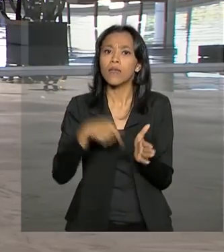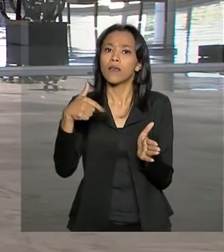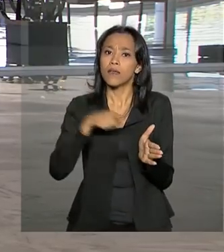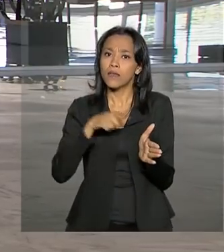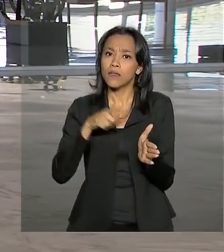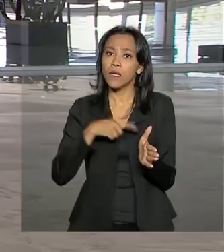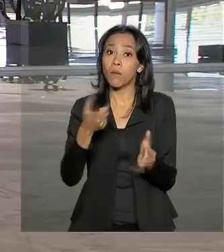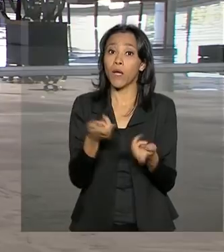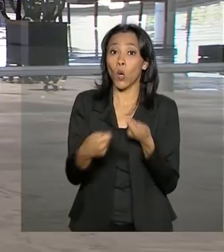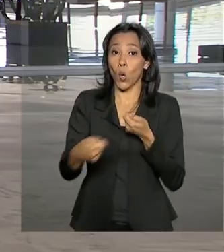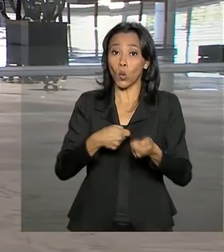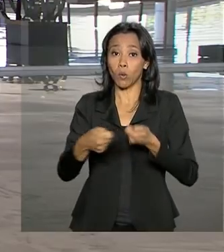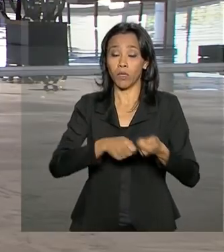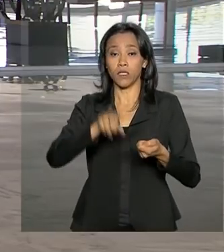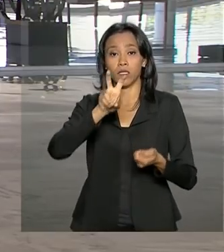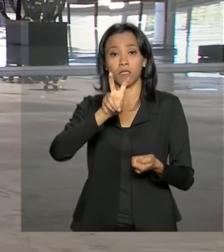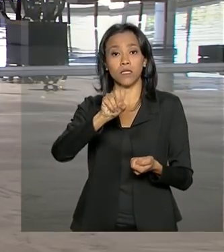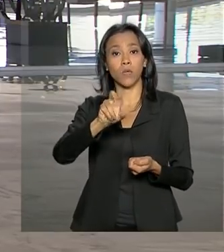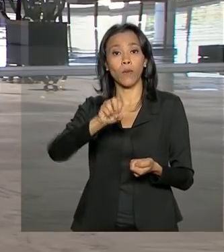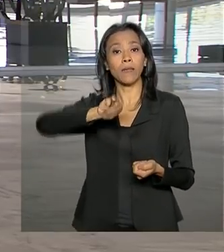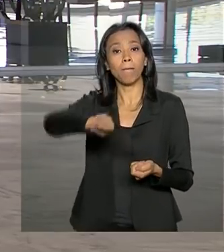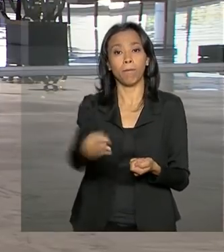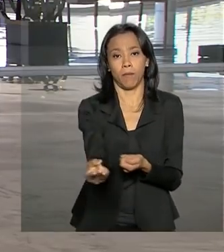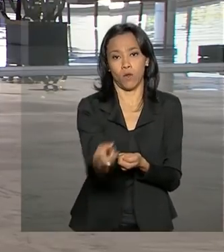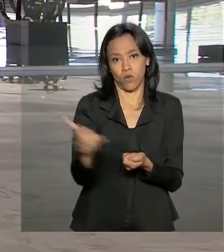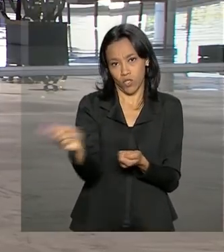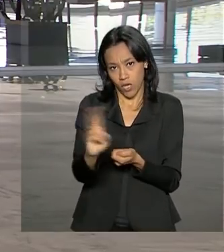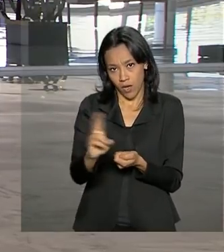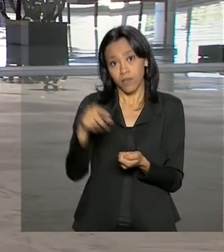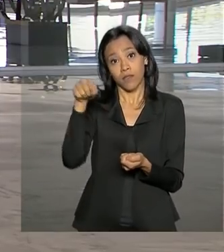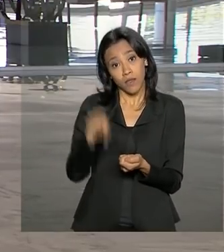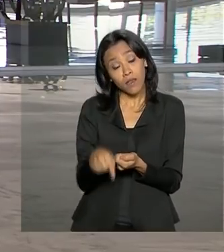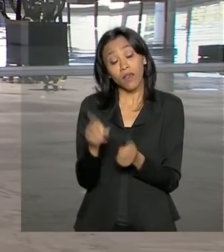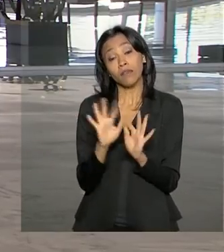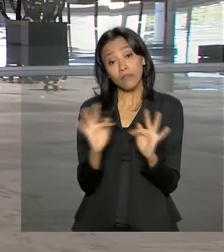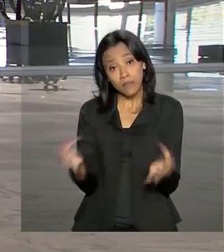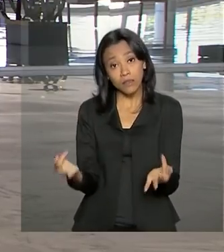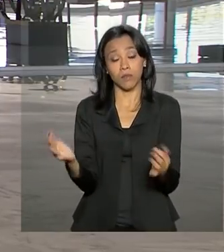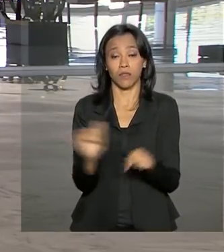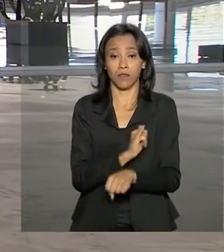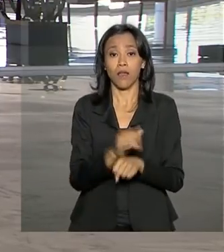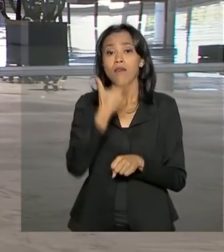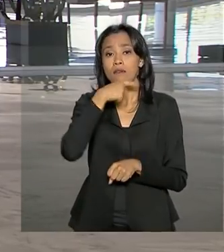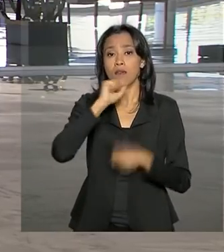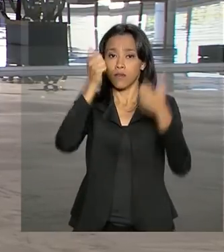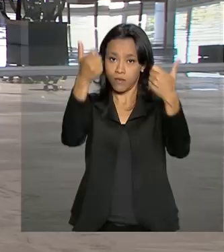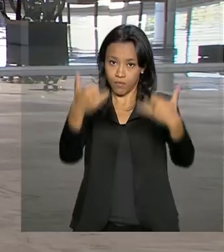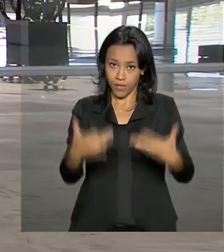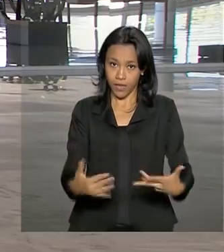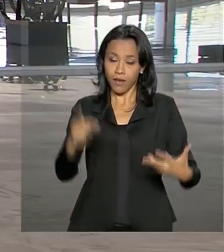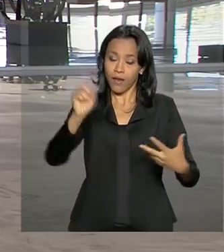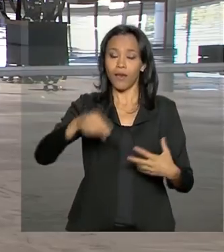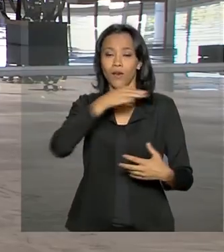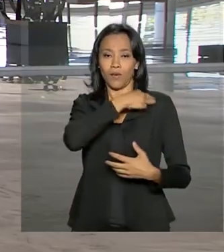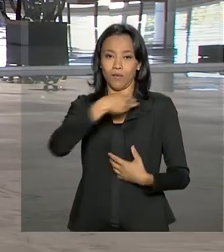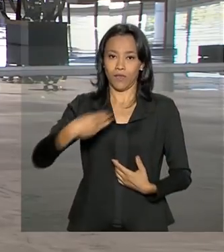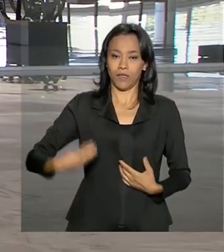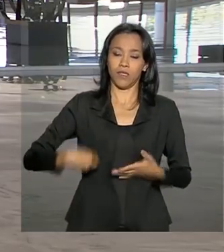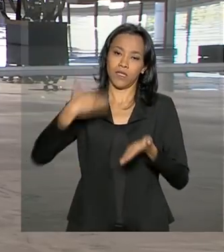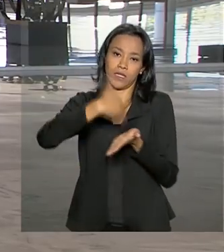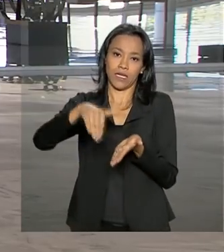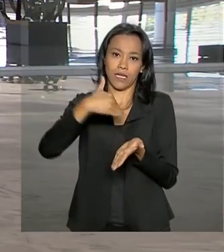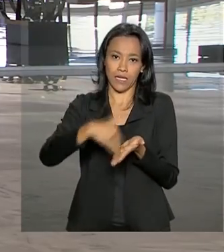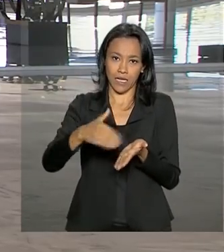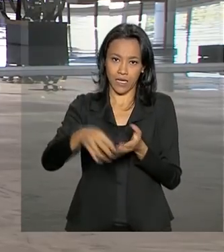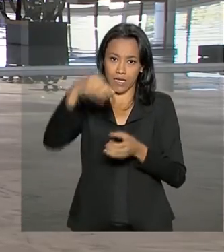50 milhões de reais ao ano Com uma medida simples Quem explica é o ministro-chefe da Secretaria-Geral Da